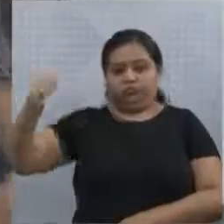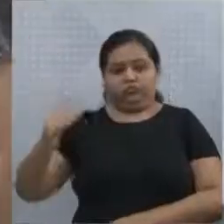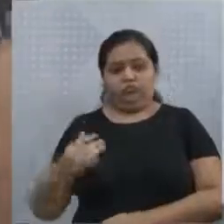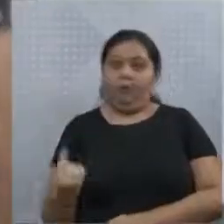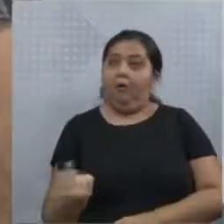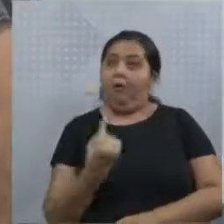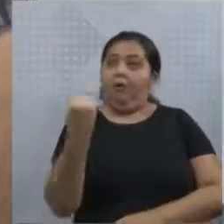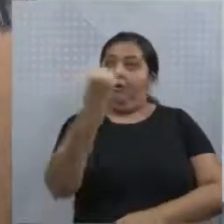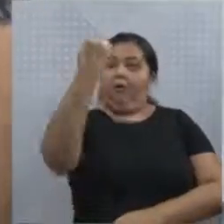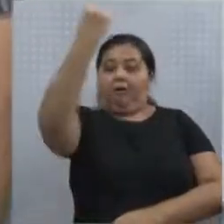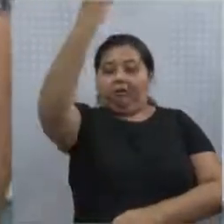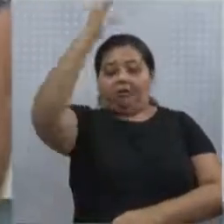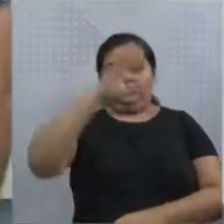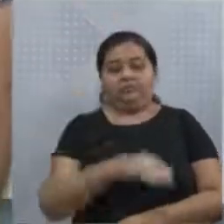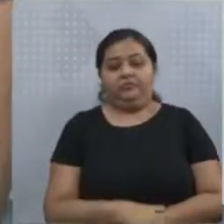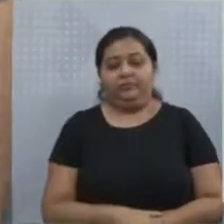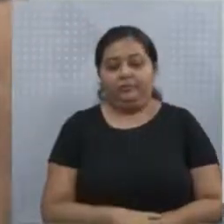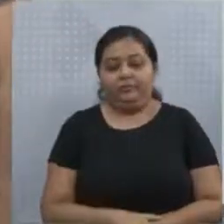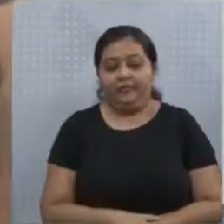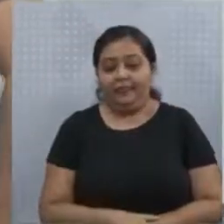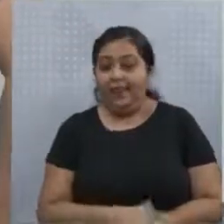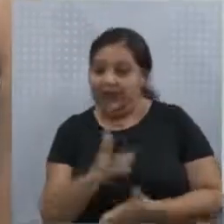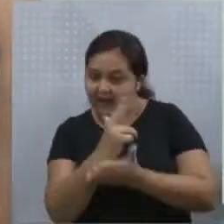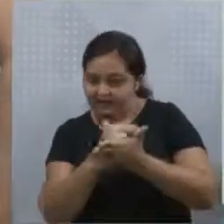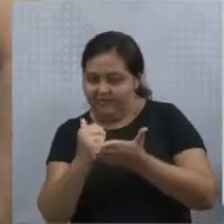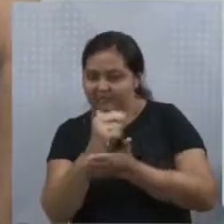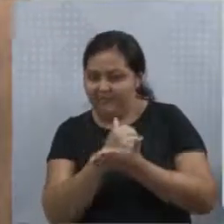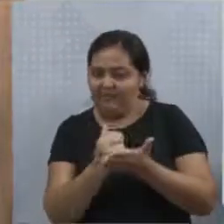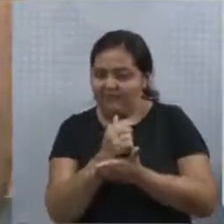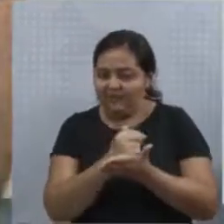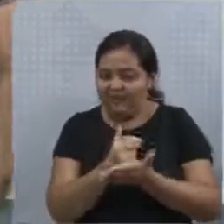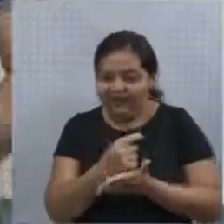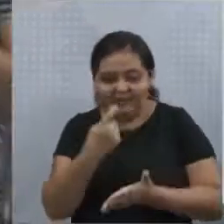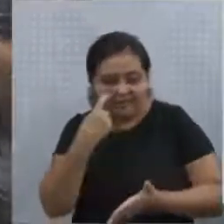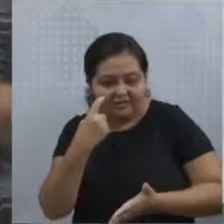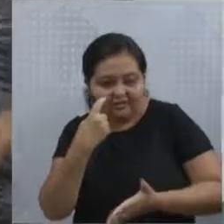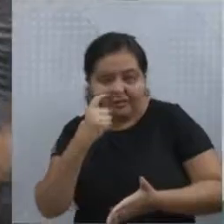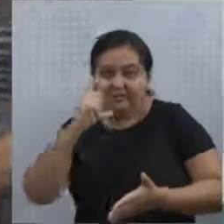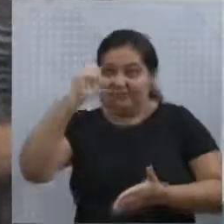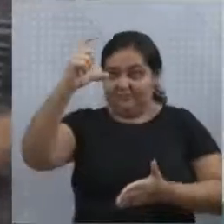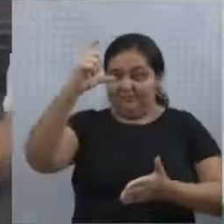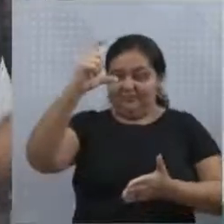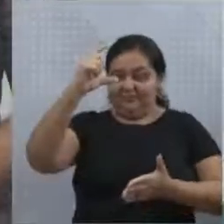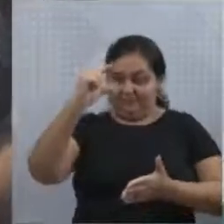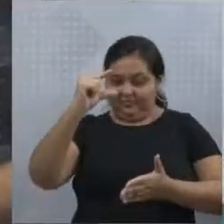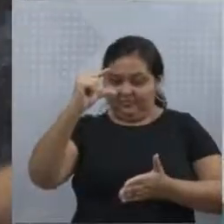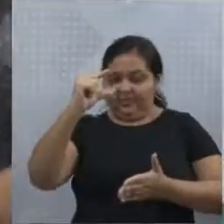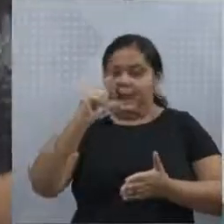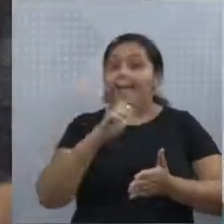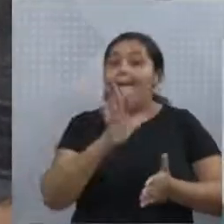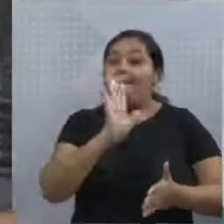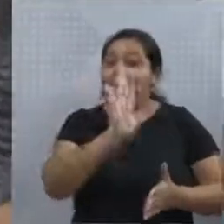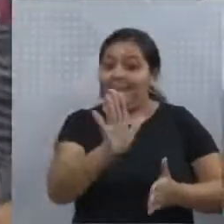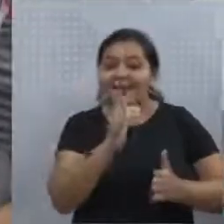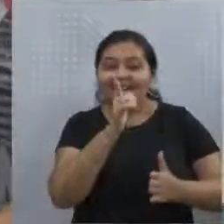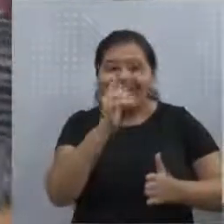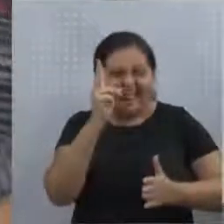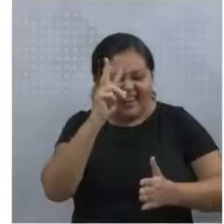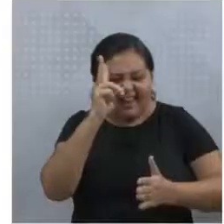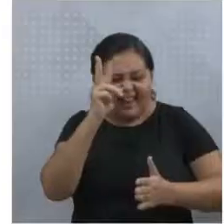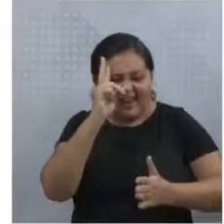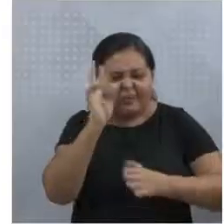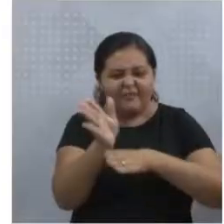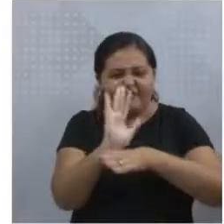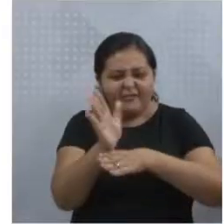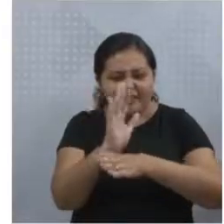Aqui está a ínfima parte, isso aqui é muito pequeno, embaixo aqui é enorme. Lembremos que o Titanic foi afundado por uma criança dessa.